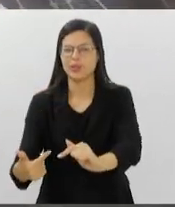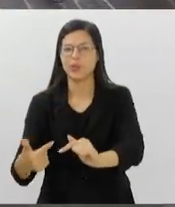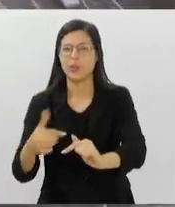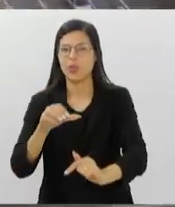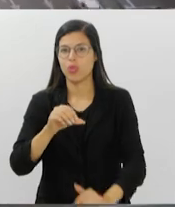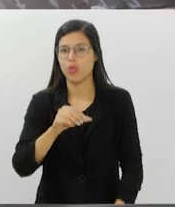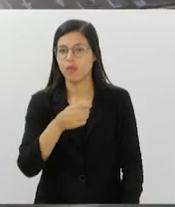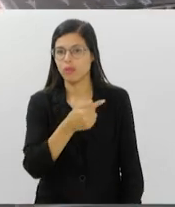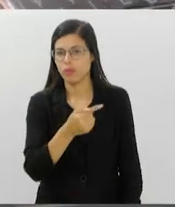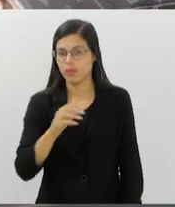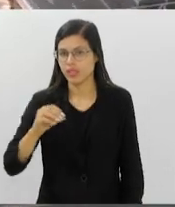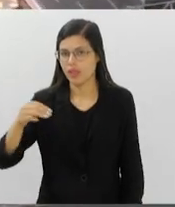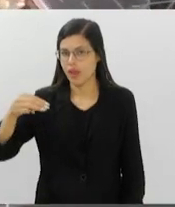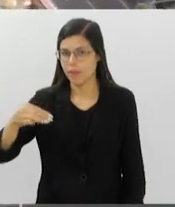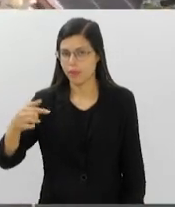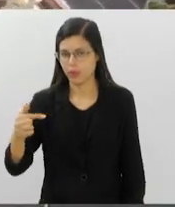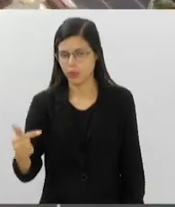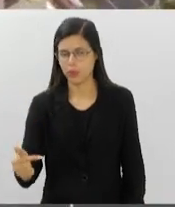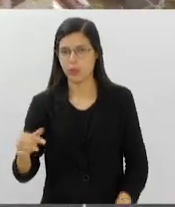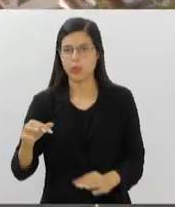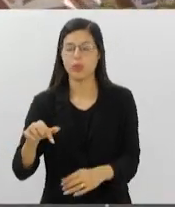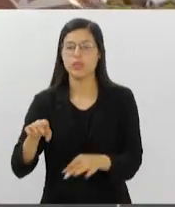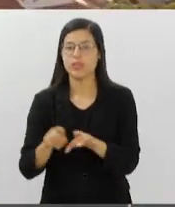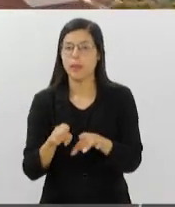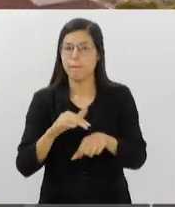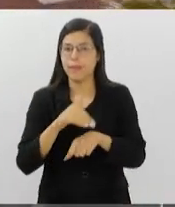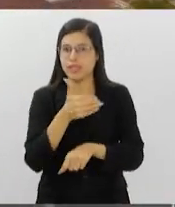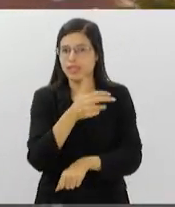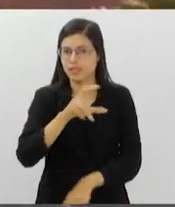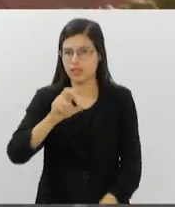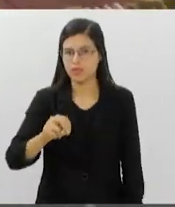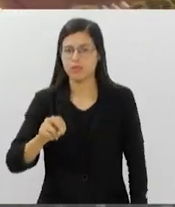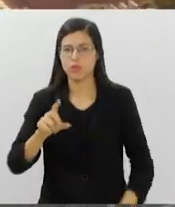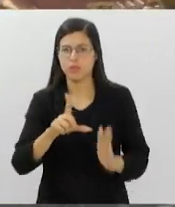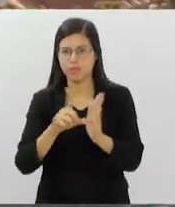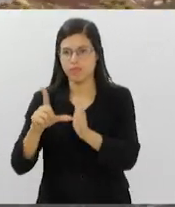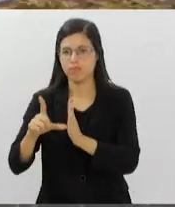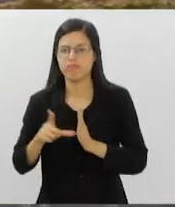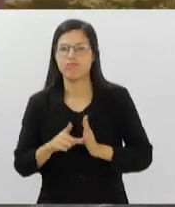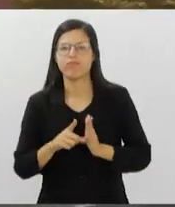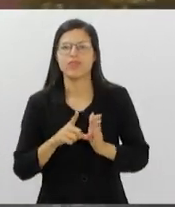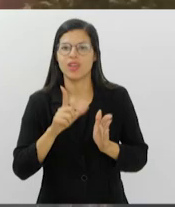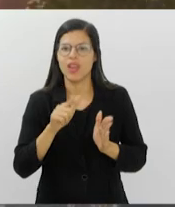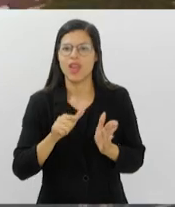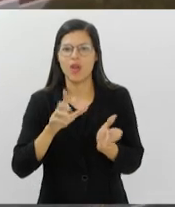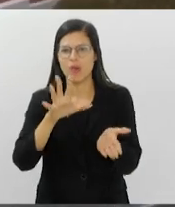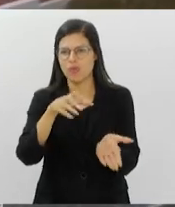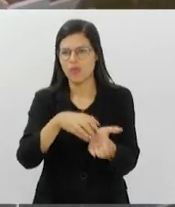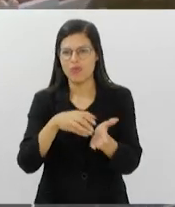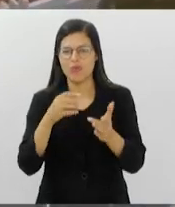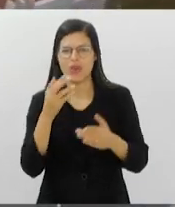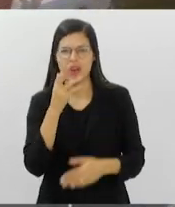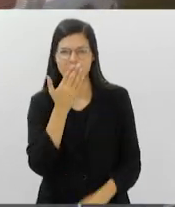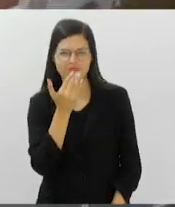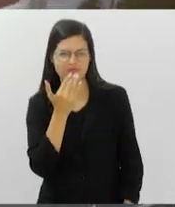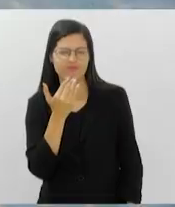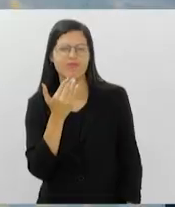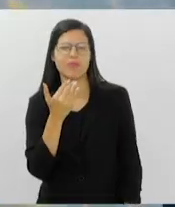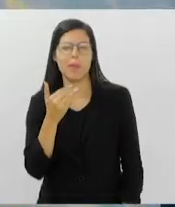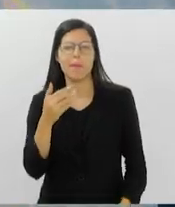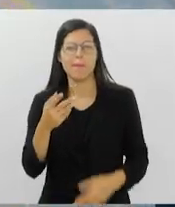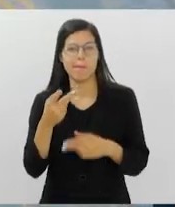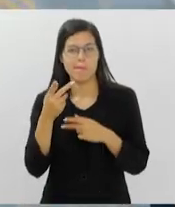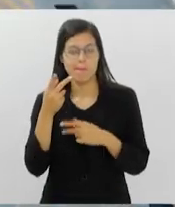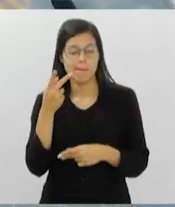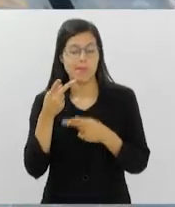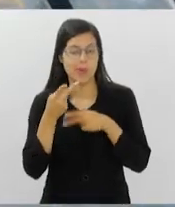.700 metros quadrados e mais de 150 lojas, é um polo gastronômico muito procurado. As visitas com guia devem ser